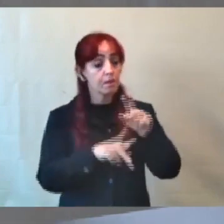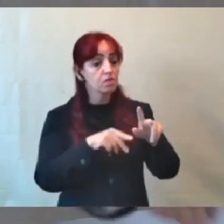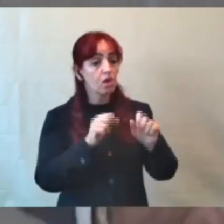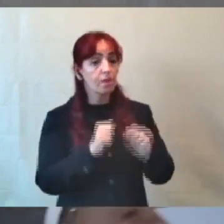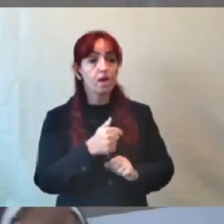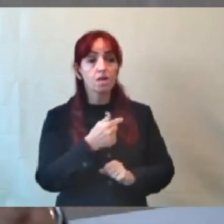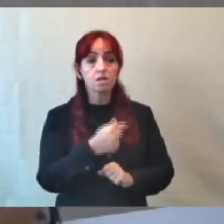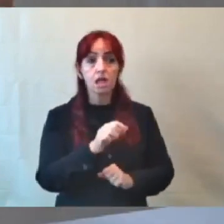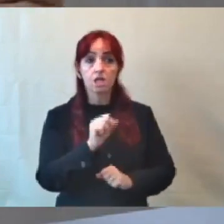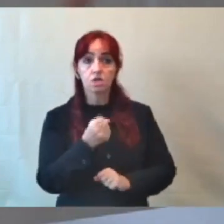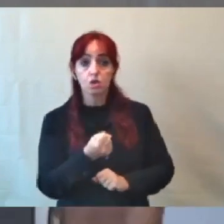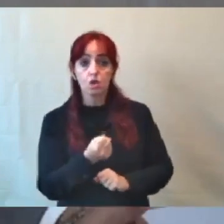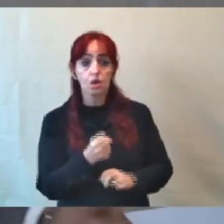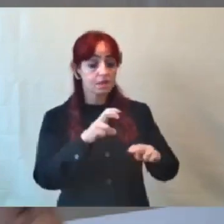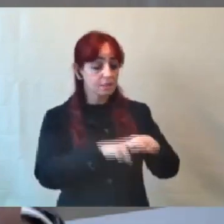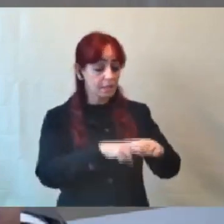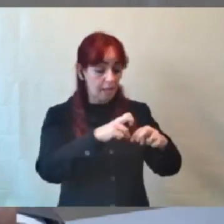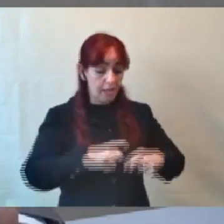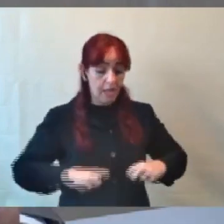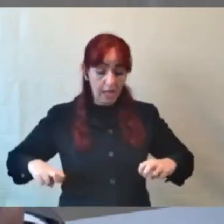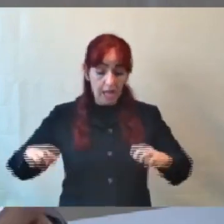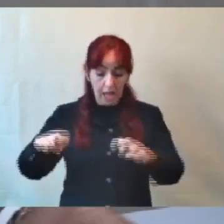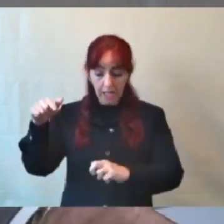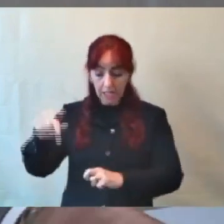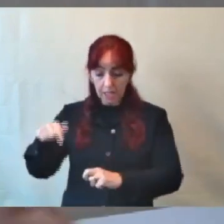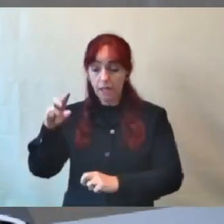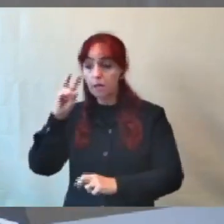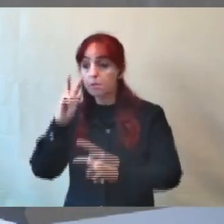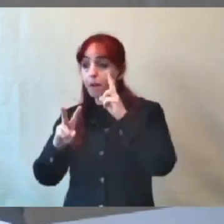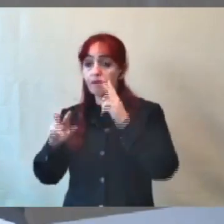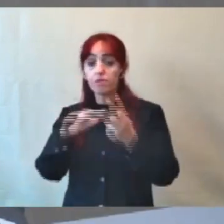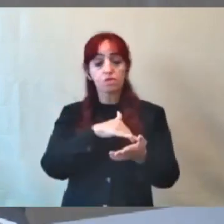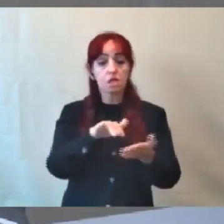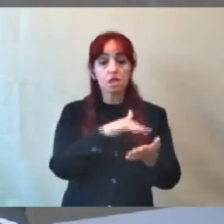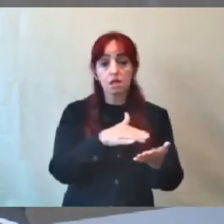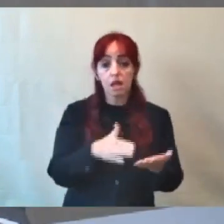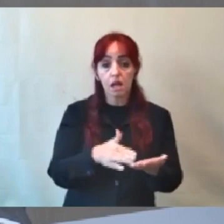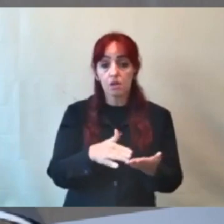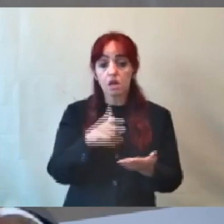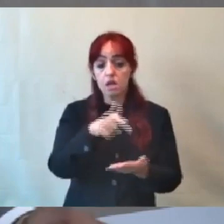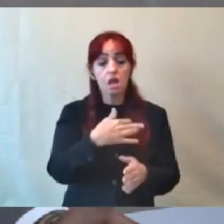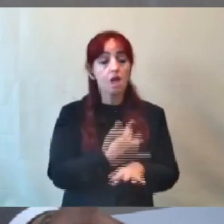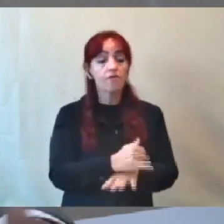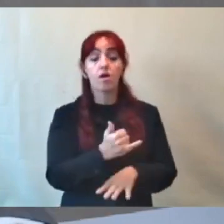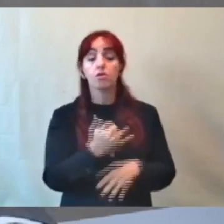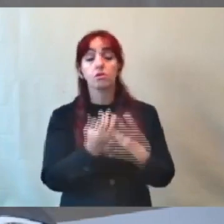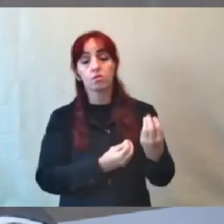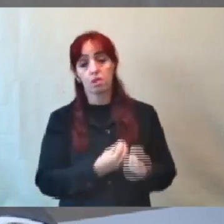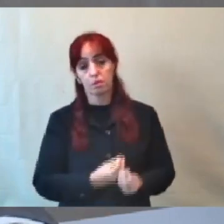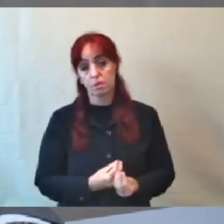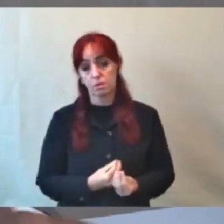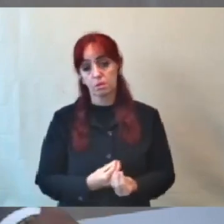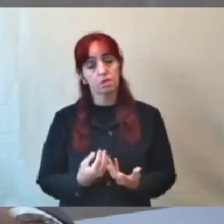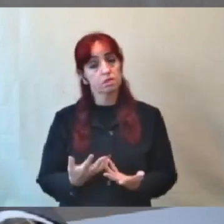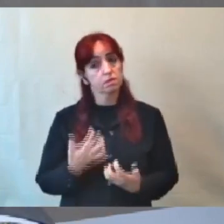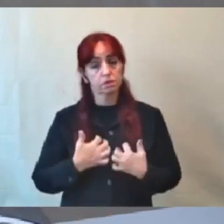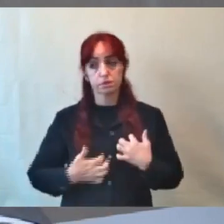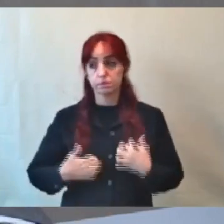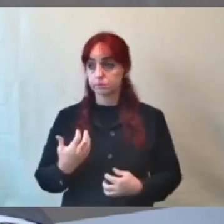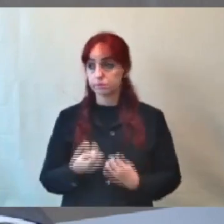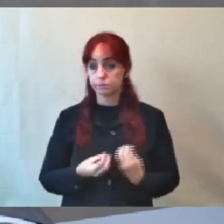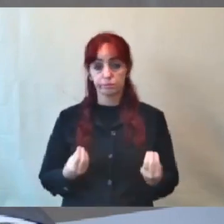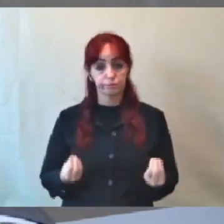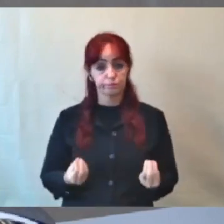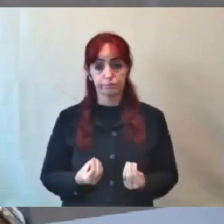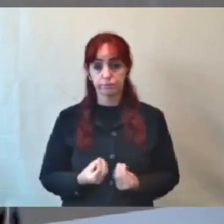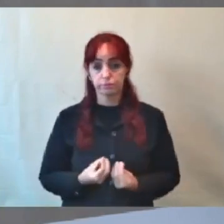sentadas aqui, para ouvir o secretário, para debater o Código de Postura, e ele deixar a gente aqui ver navio. Então, fica essa indignação. Acho que a gente tem